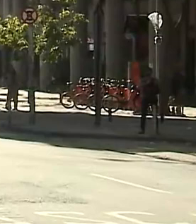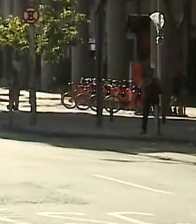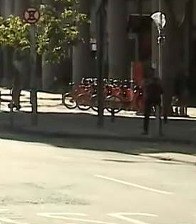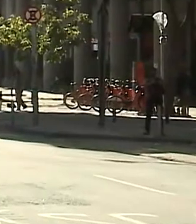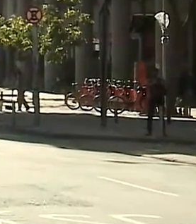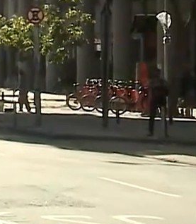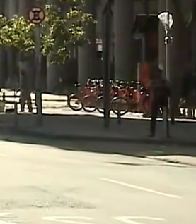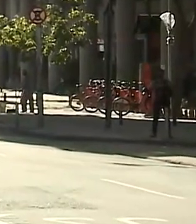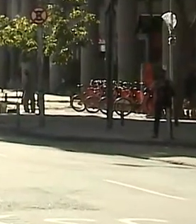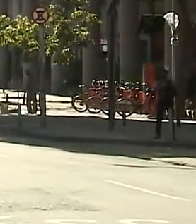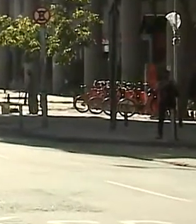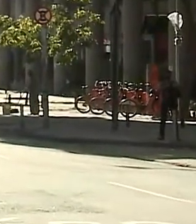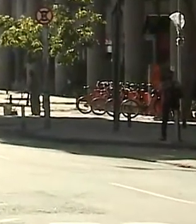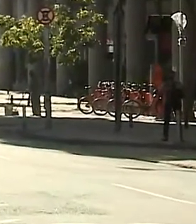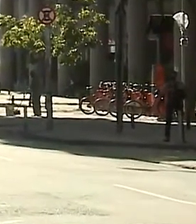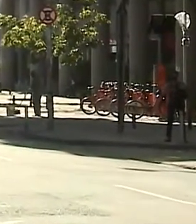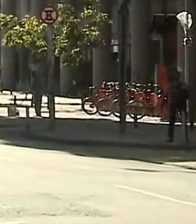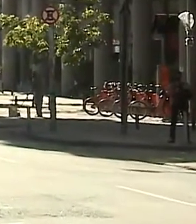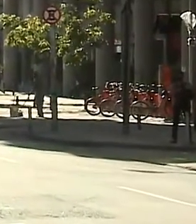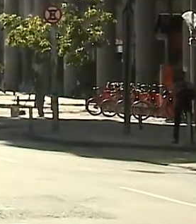Transcrição Negri